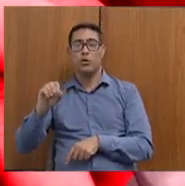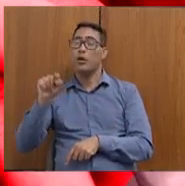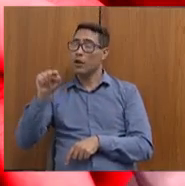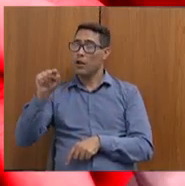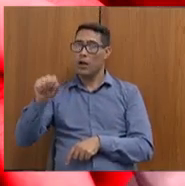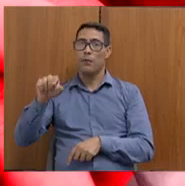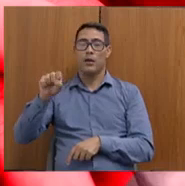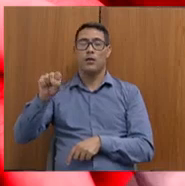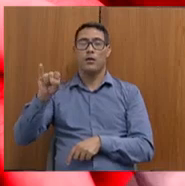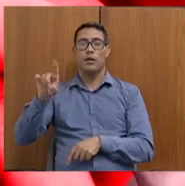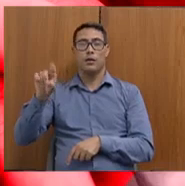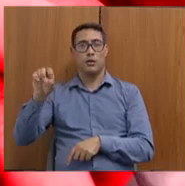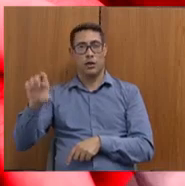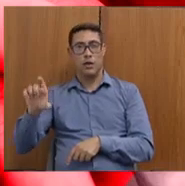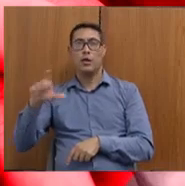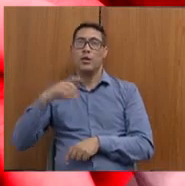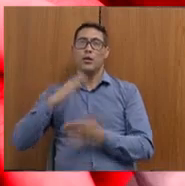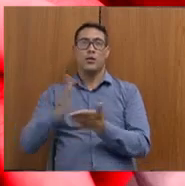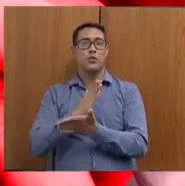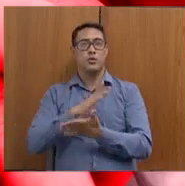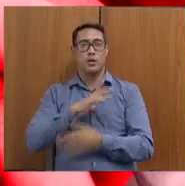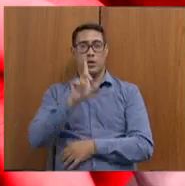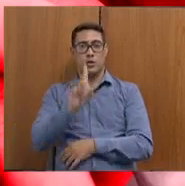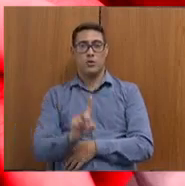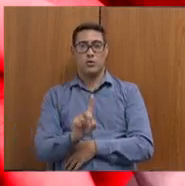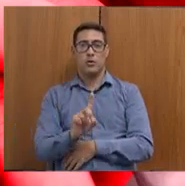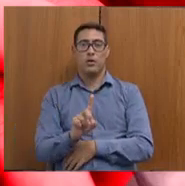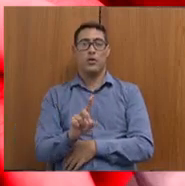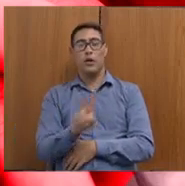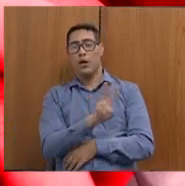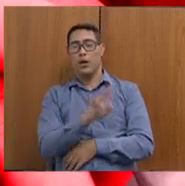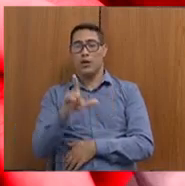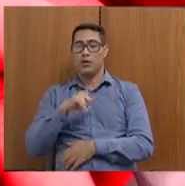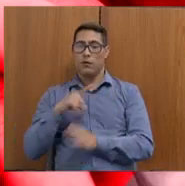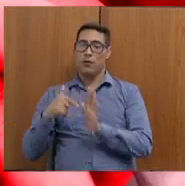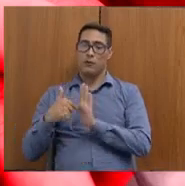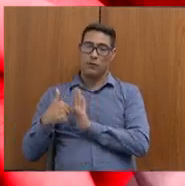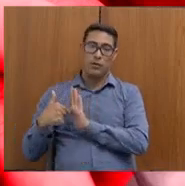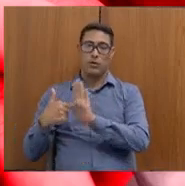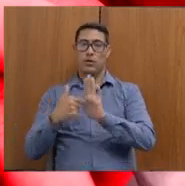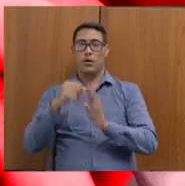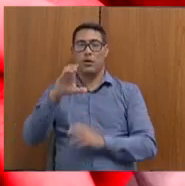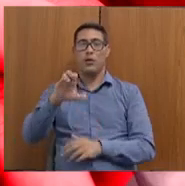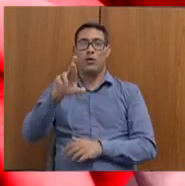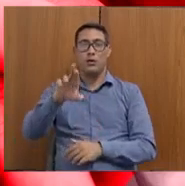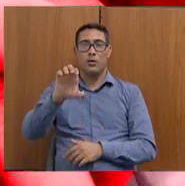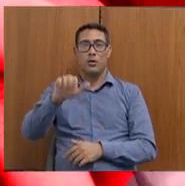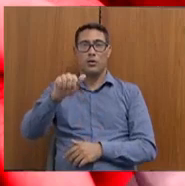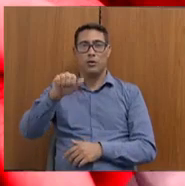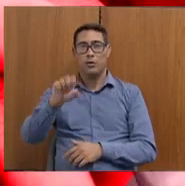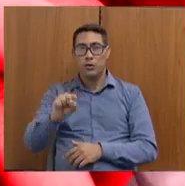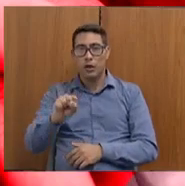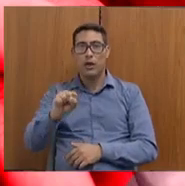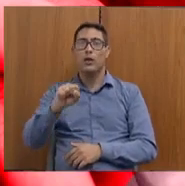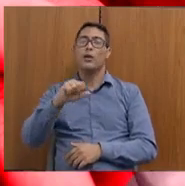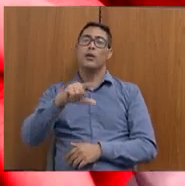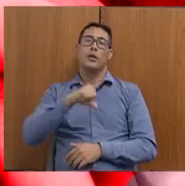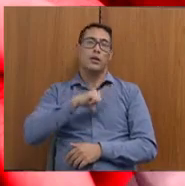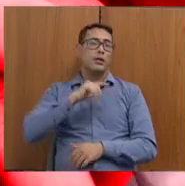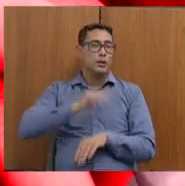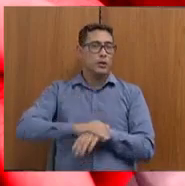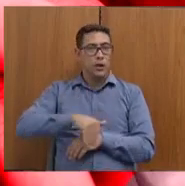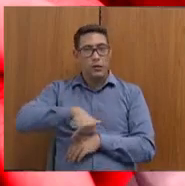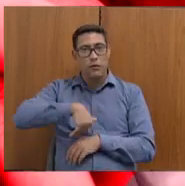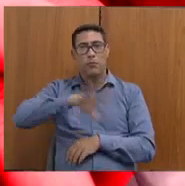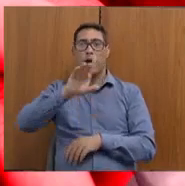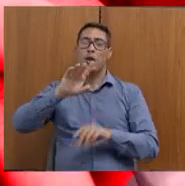incidência de violações em direito. Então, estamos começando a financiar os CRES em municípios onde teve maior incidência